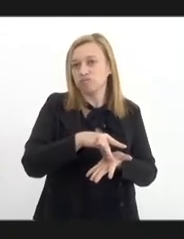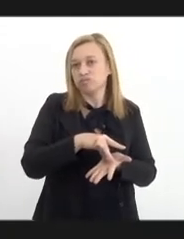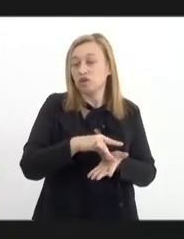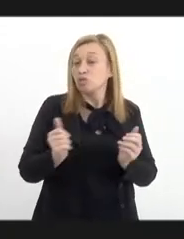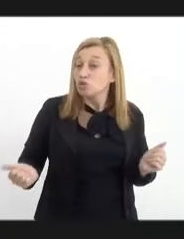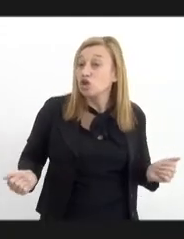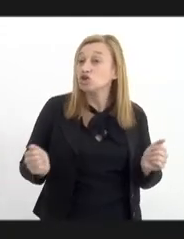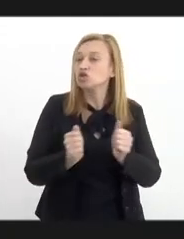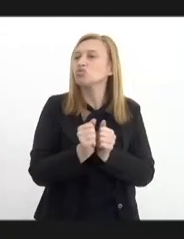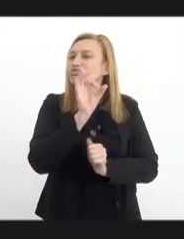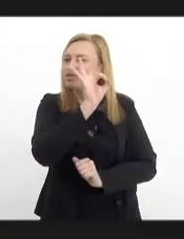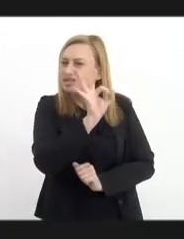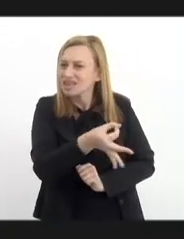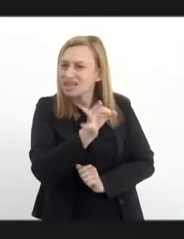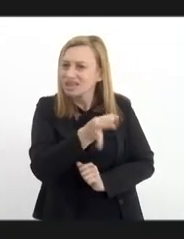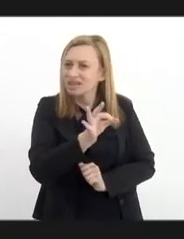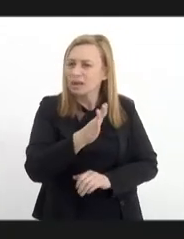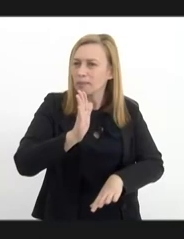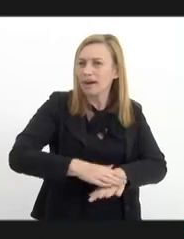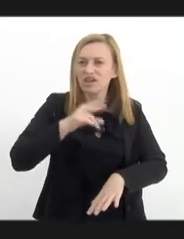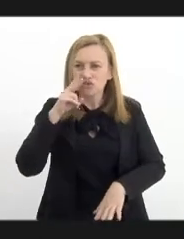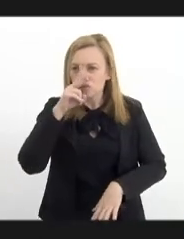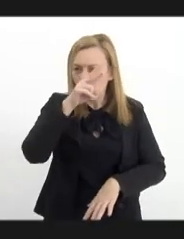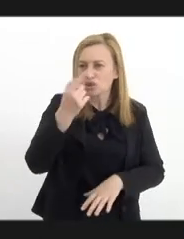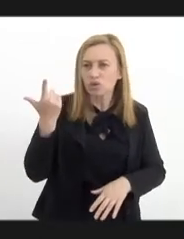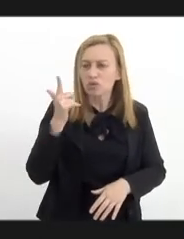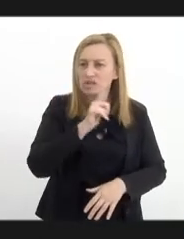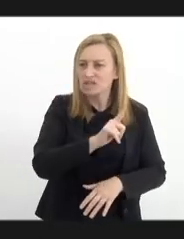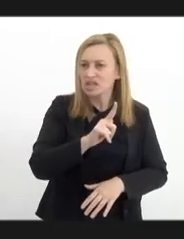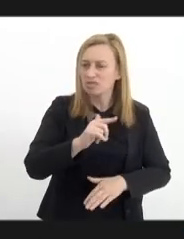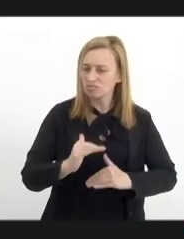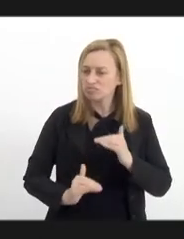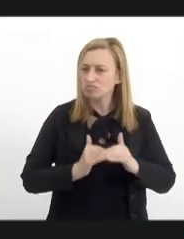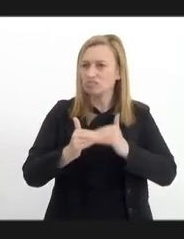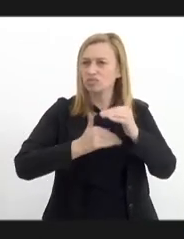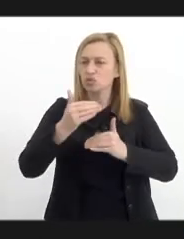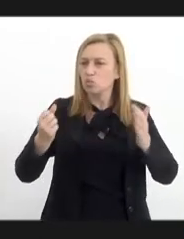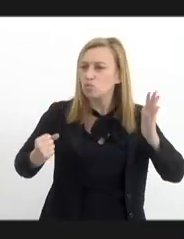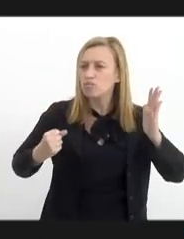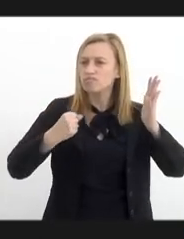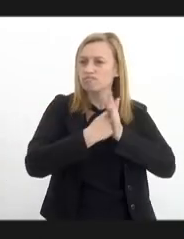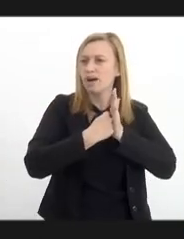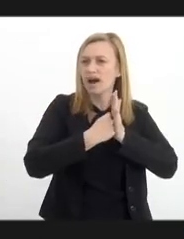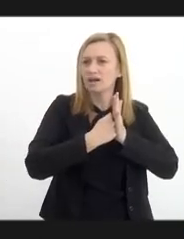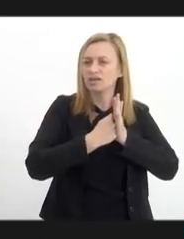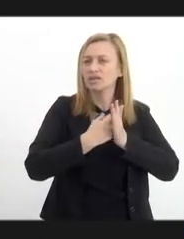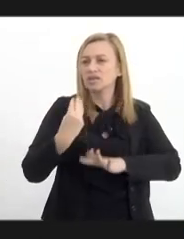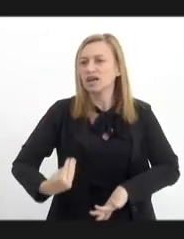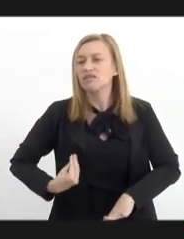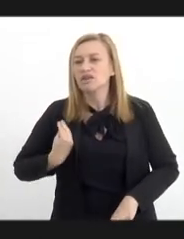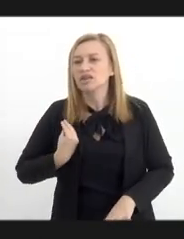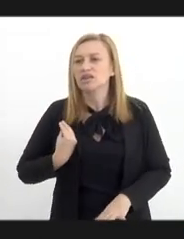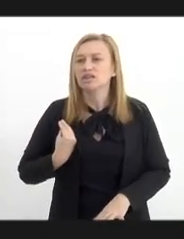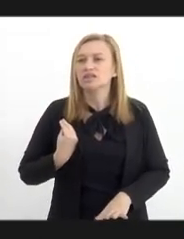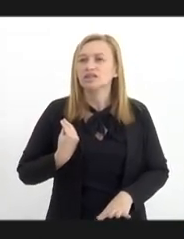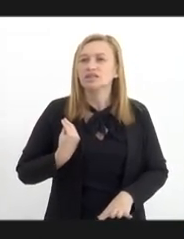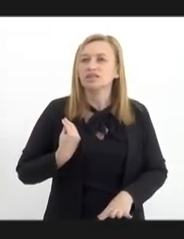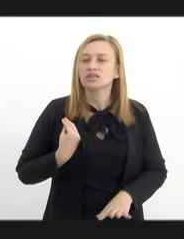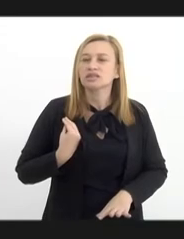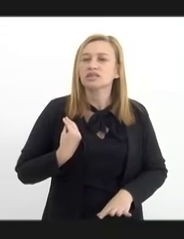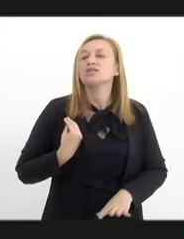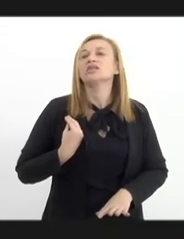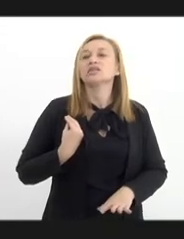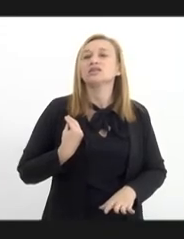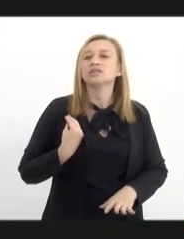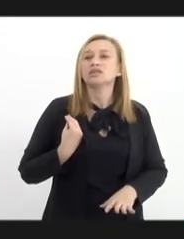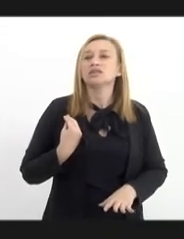juntos, de fato, nós somos mais fortes e conseguimos alcançar o impacto na vida desse a